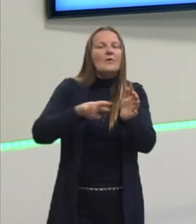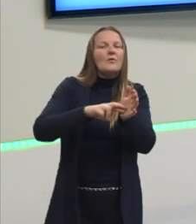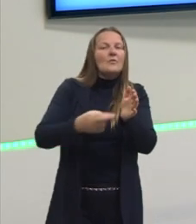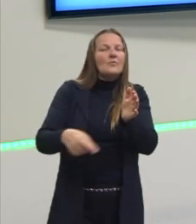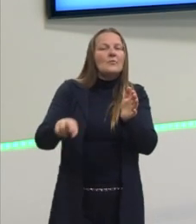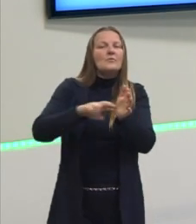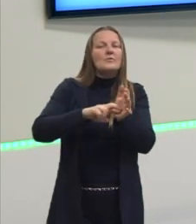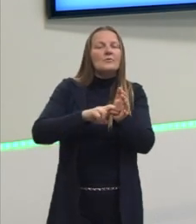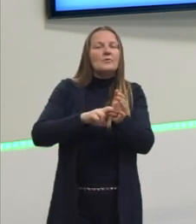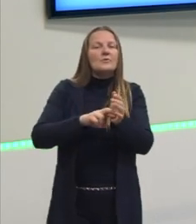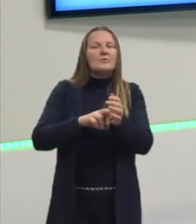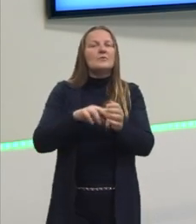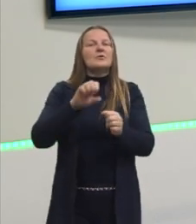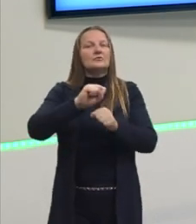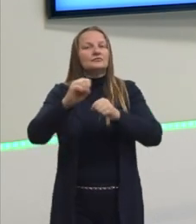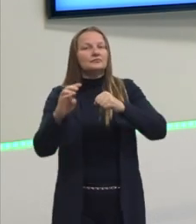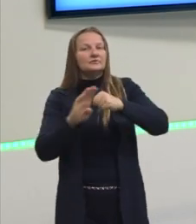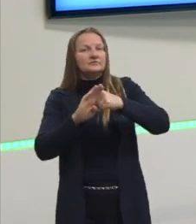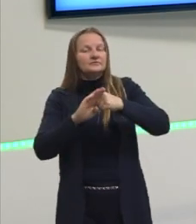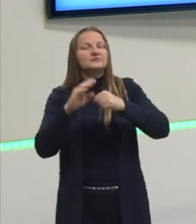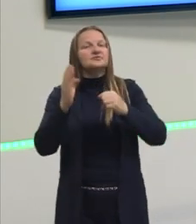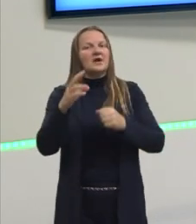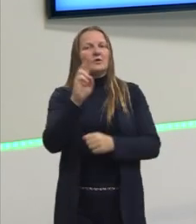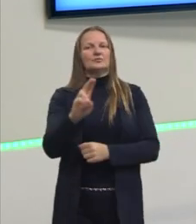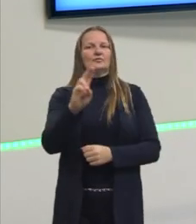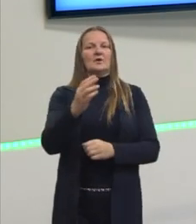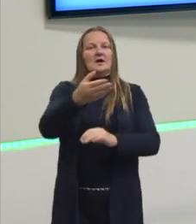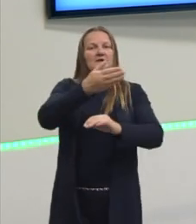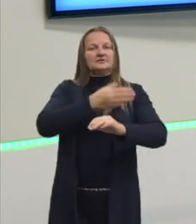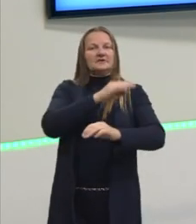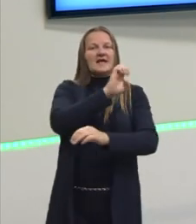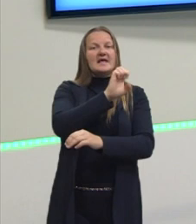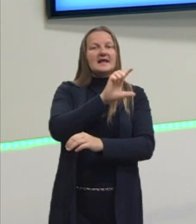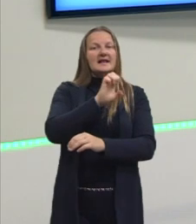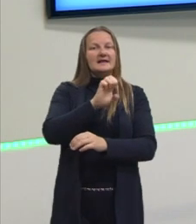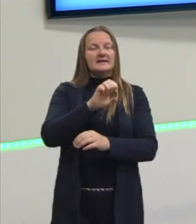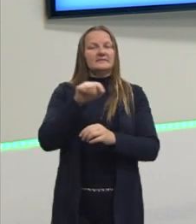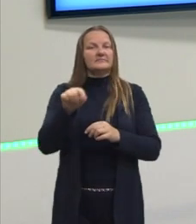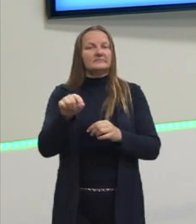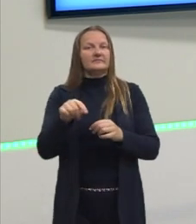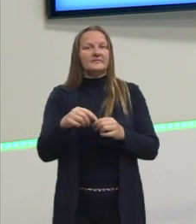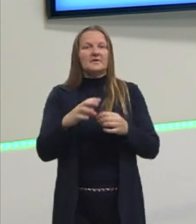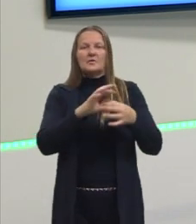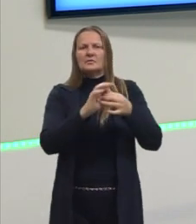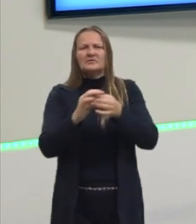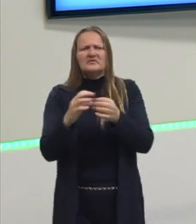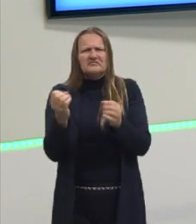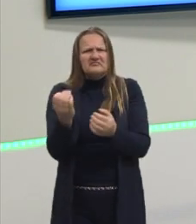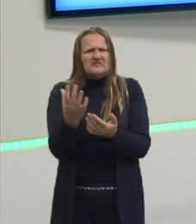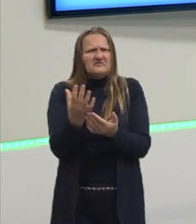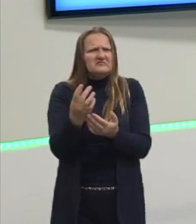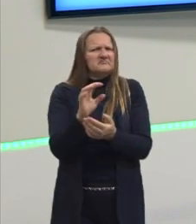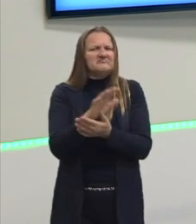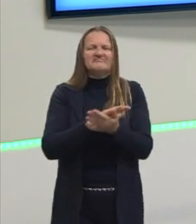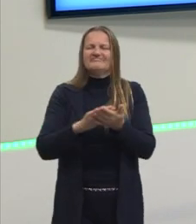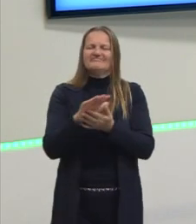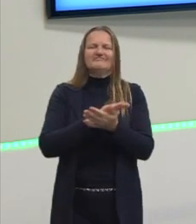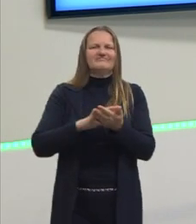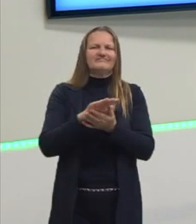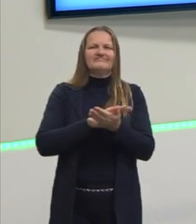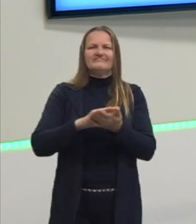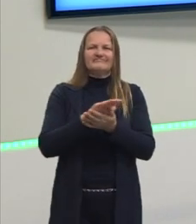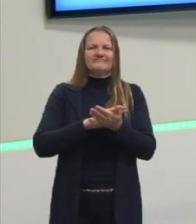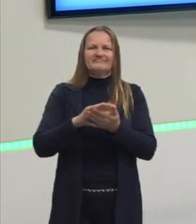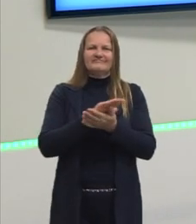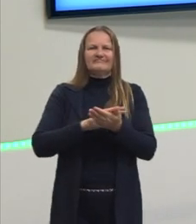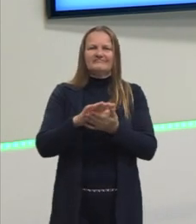substantivo que já foi utilizado. Então, a gente sabe que ele não está ali para atualizar um evento. Ele está ali